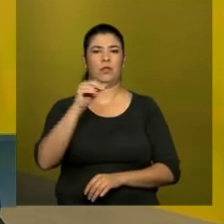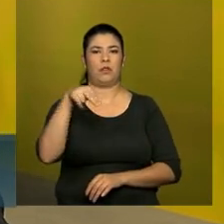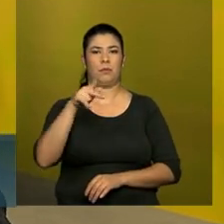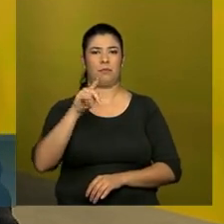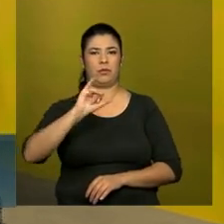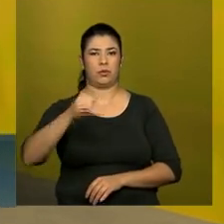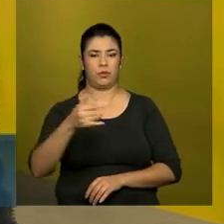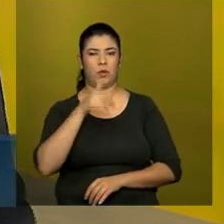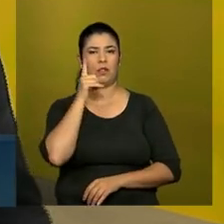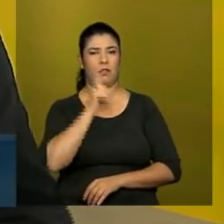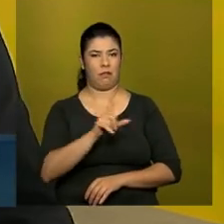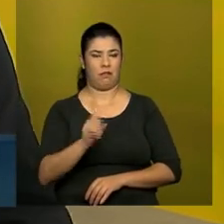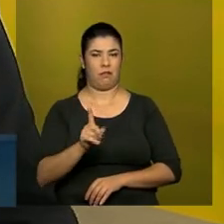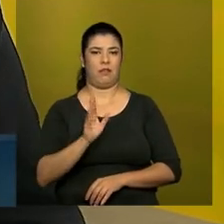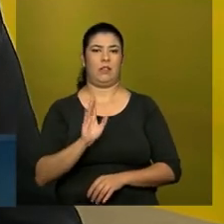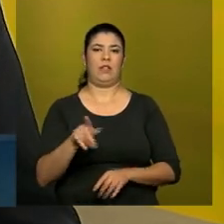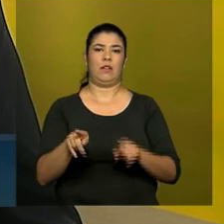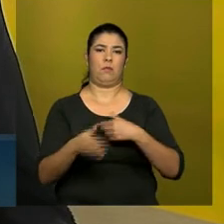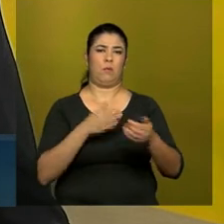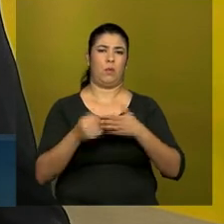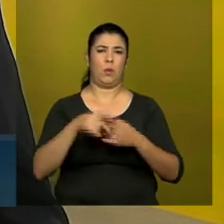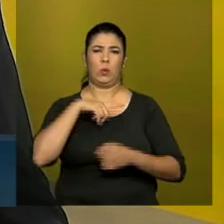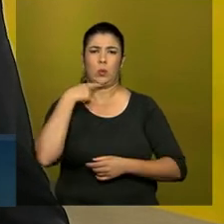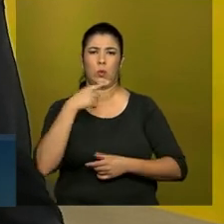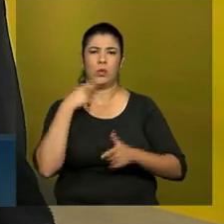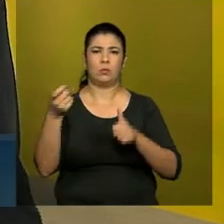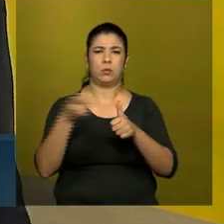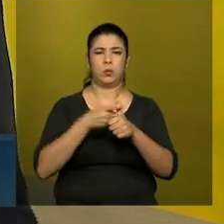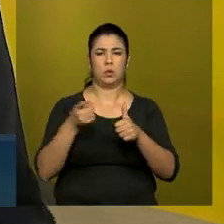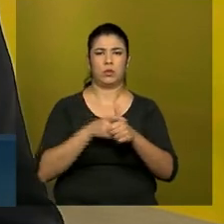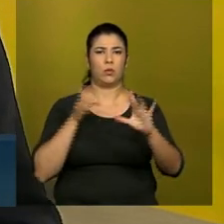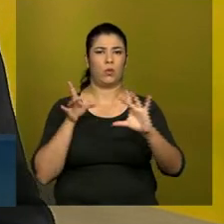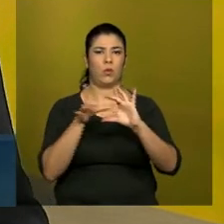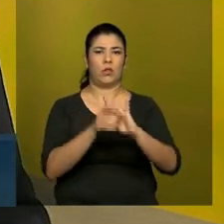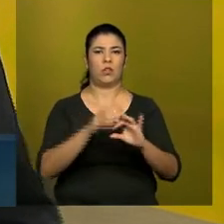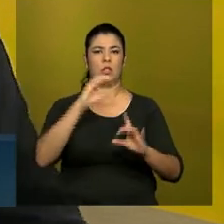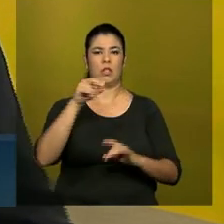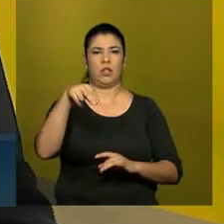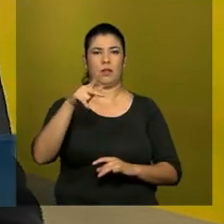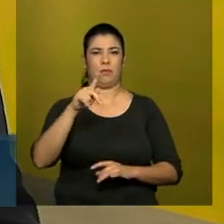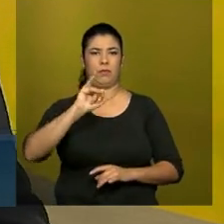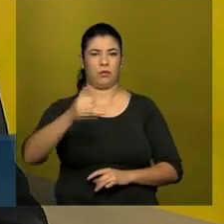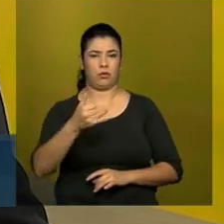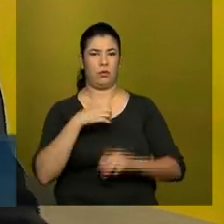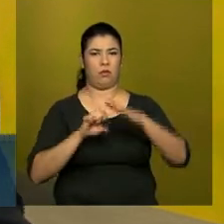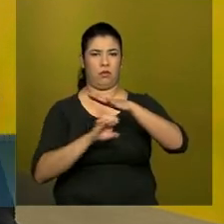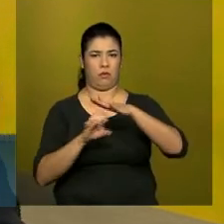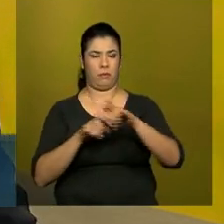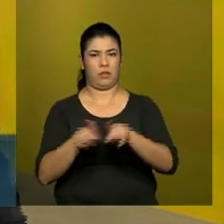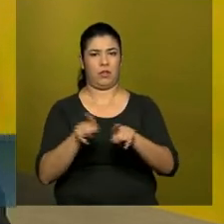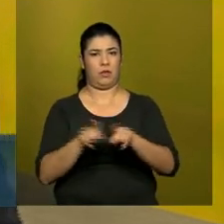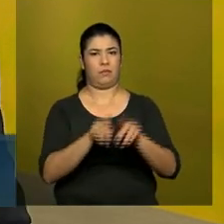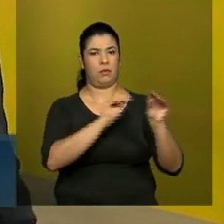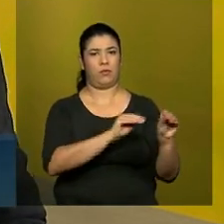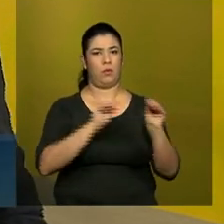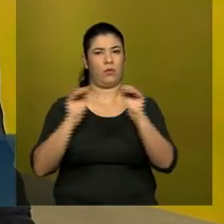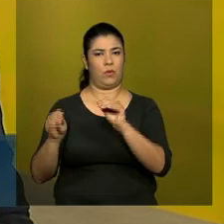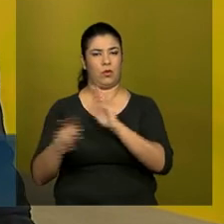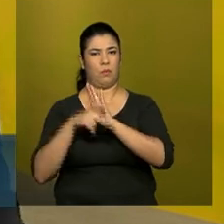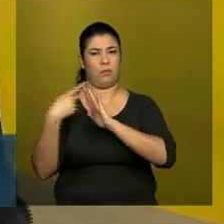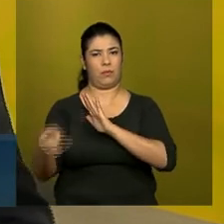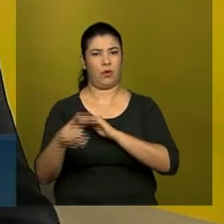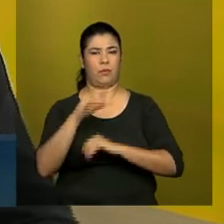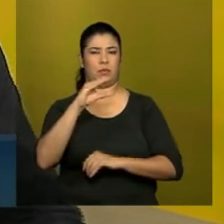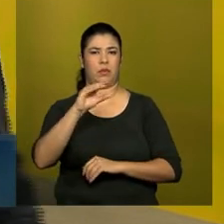acordo com as novas regras, qualquer débito que esteja ligado ao CNPJ de um empresário é transferido automaticamente para os